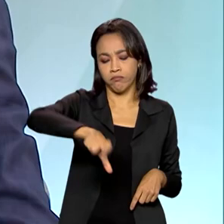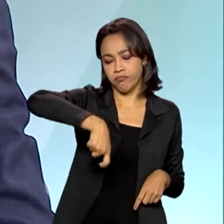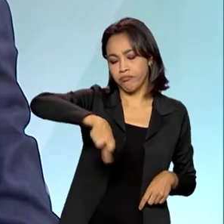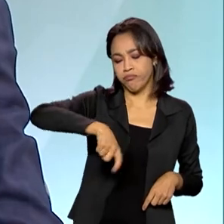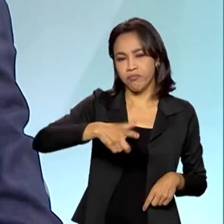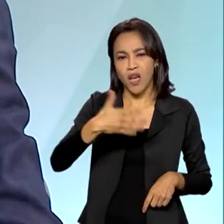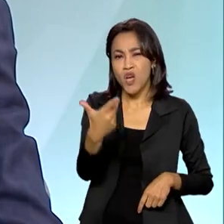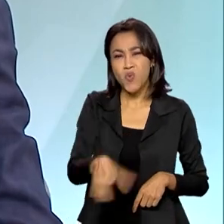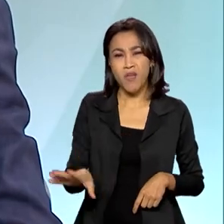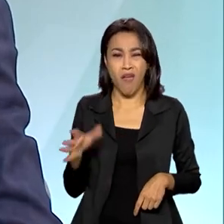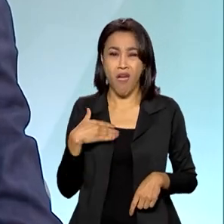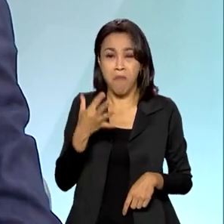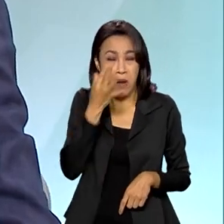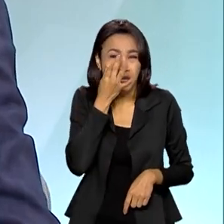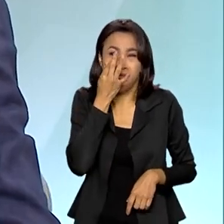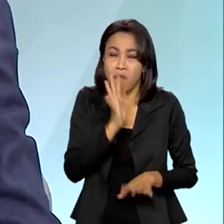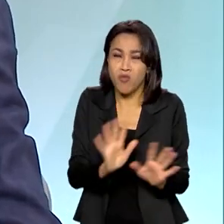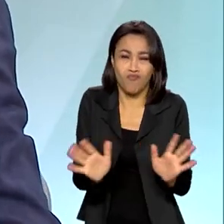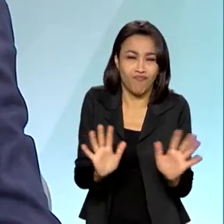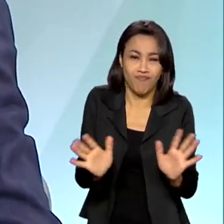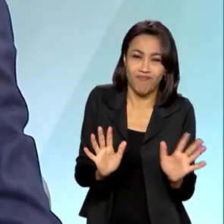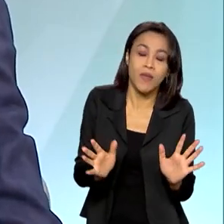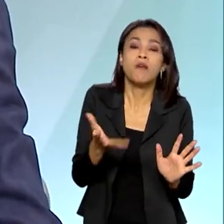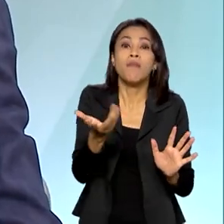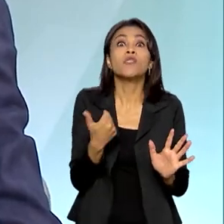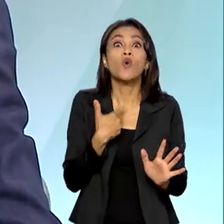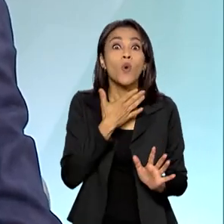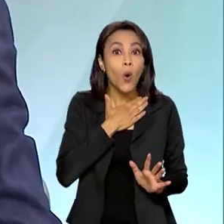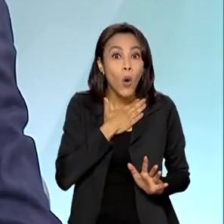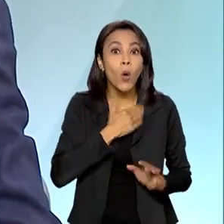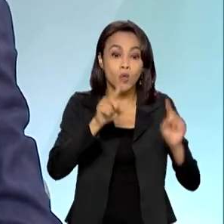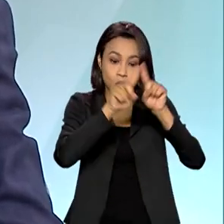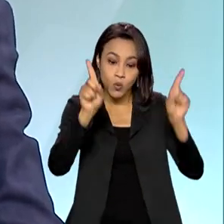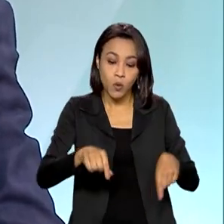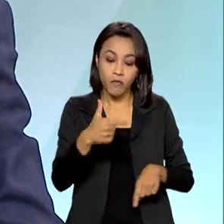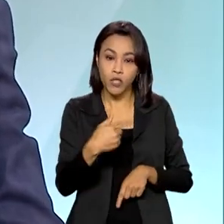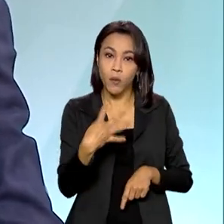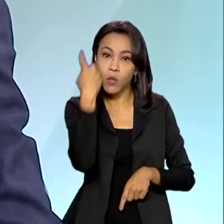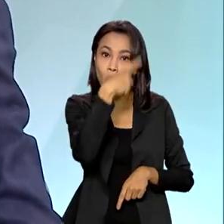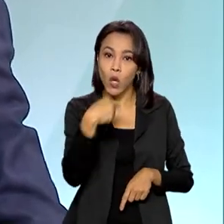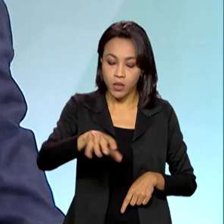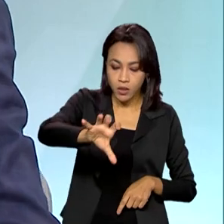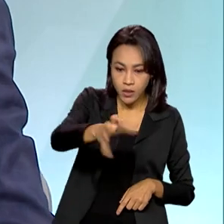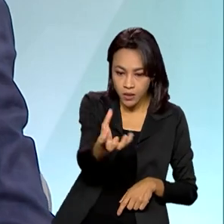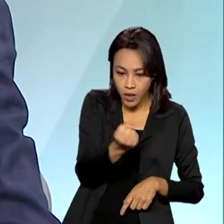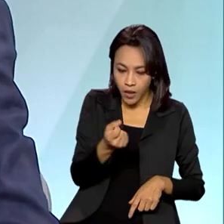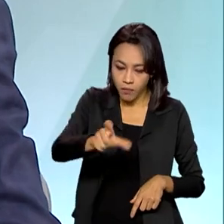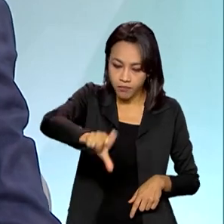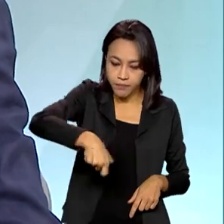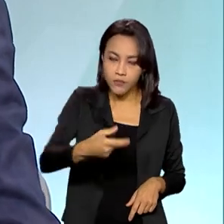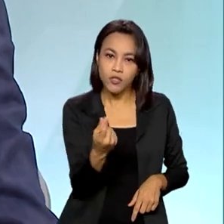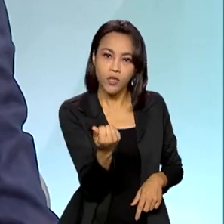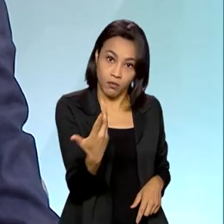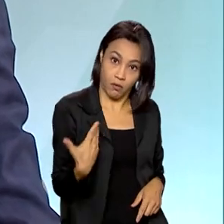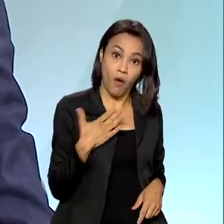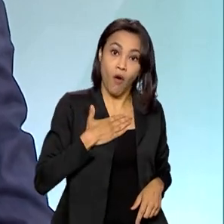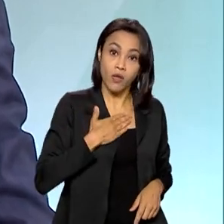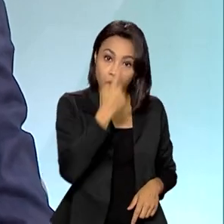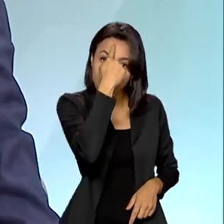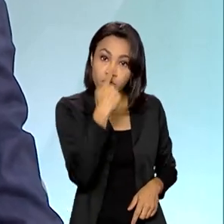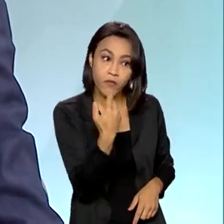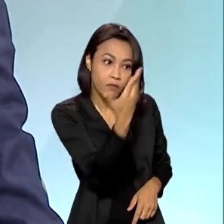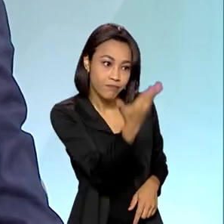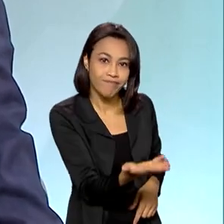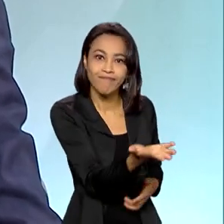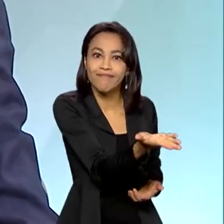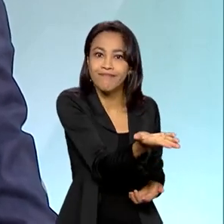quer ir na rede física de agência, mas gosta de fazer um saque no banco 24 horas, gosta de fazer uma transação num terminal eletrônico do banco. Então, a gente